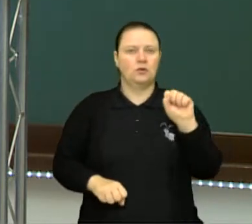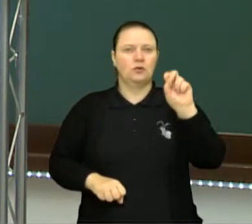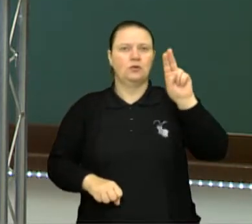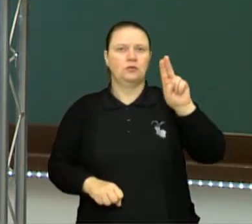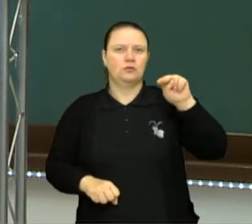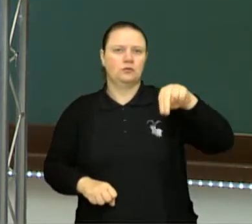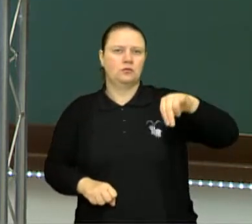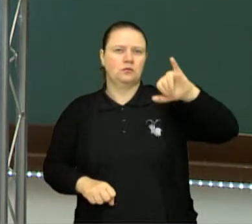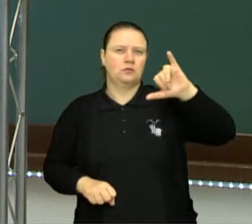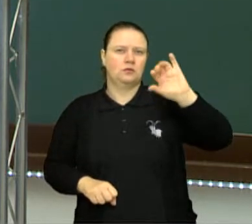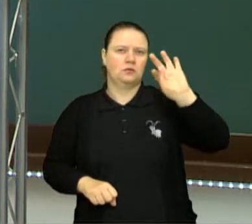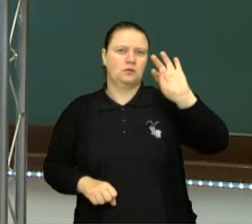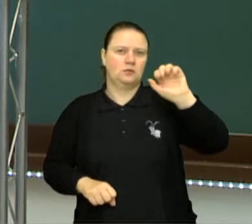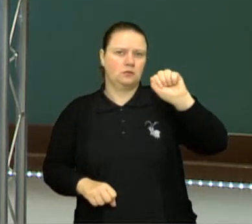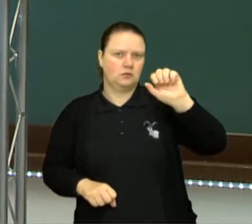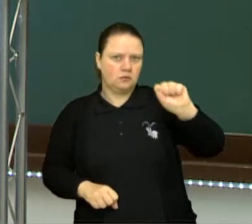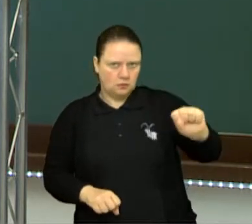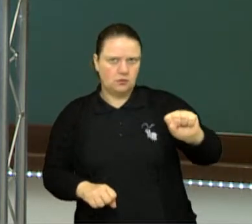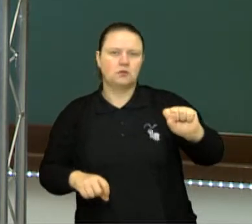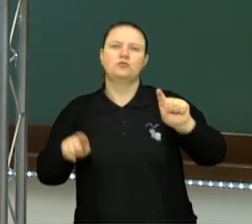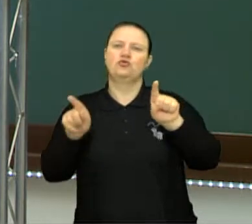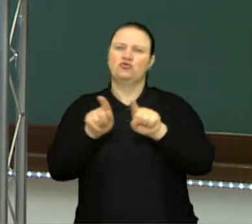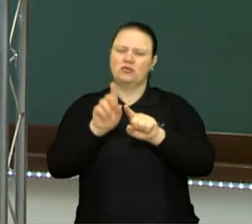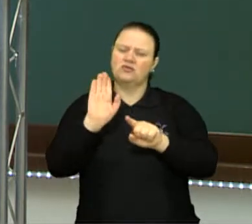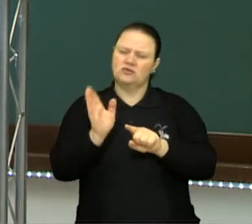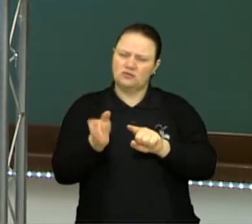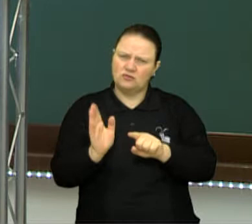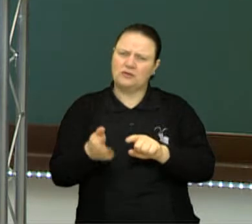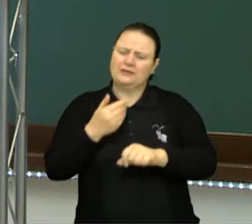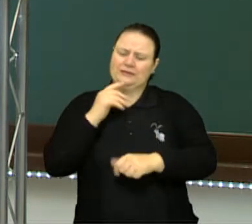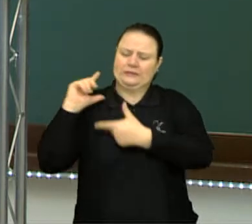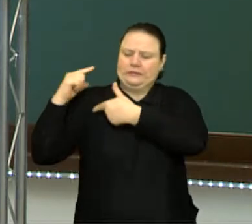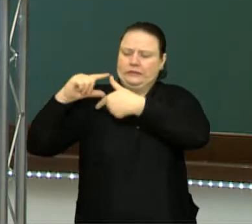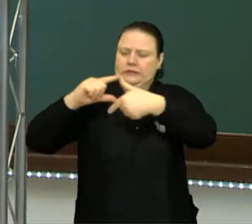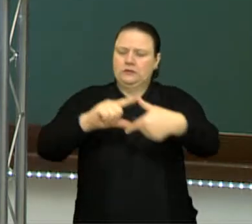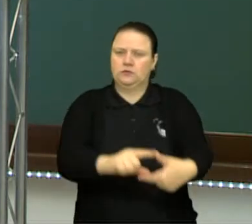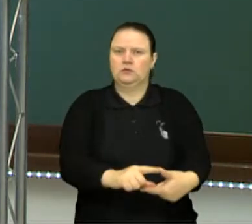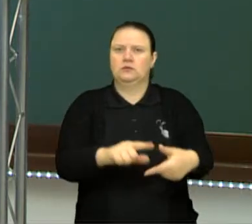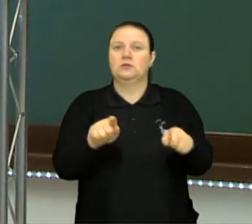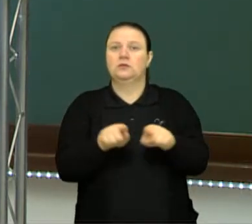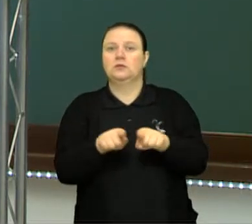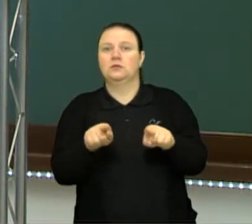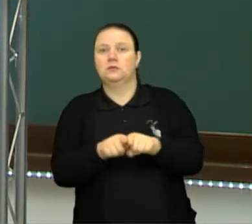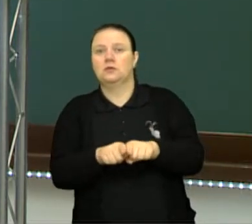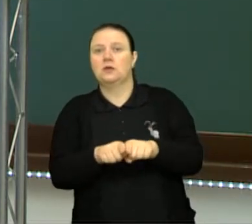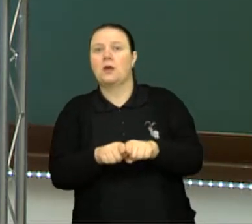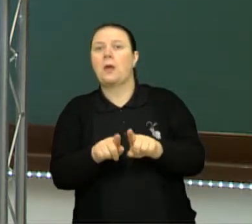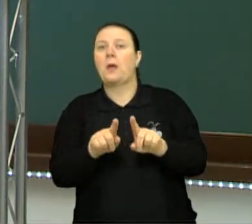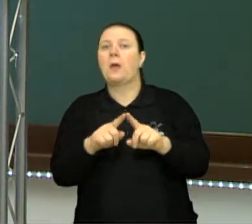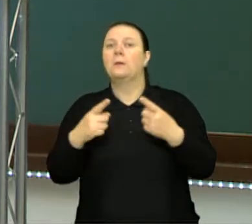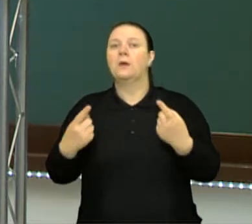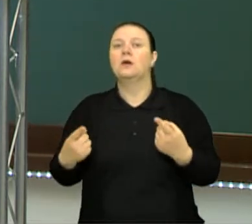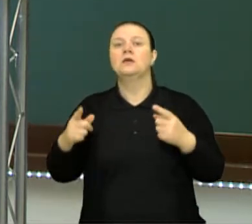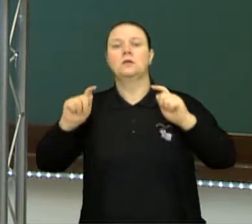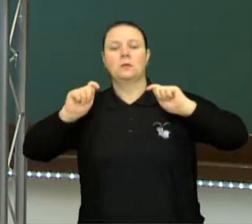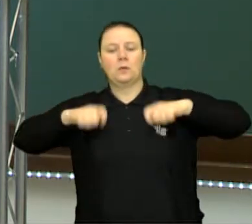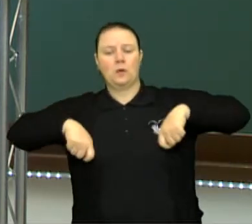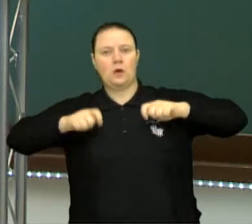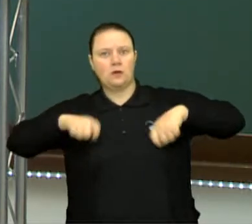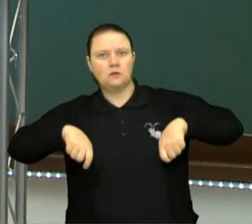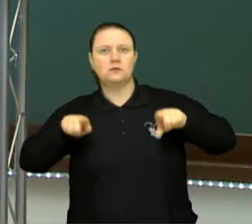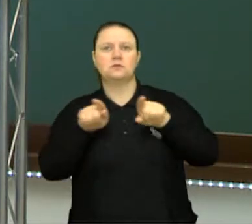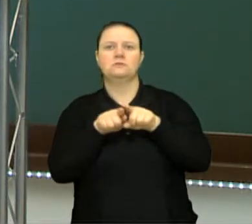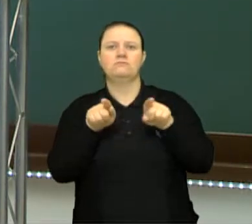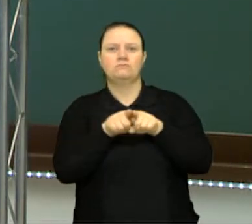ortodoxos abertos no sentido de estabelecer uma relação de chefe de estado